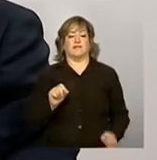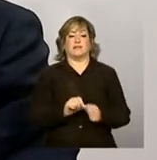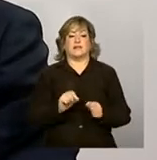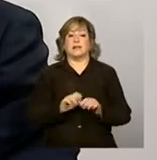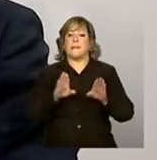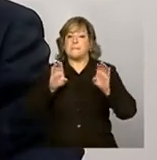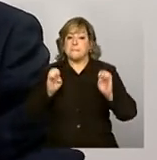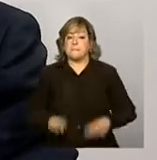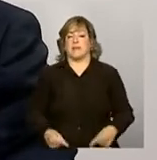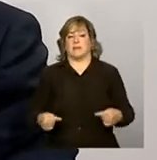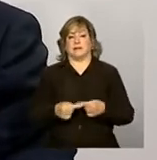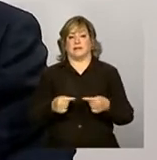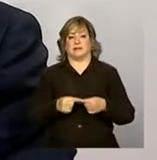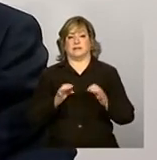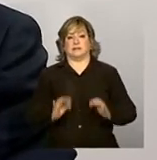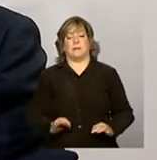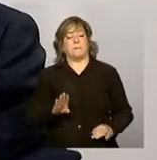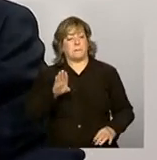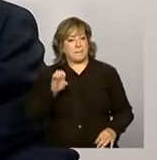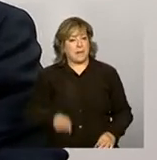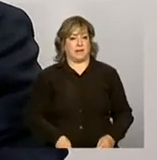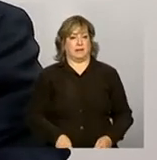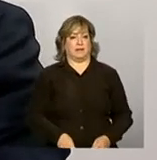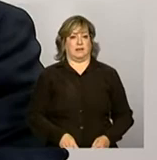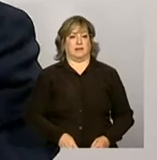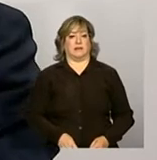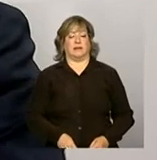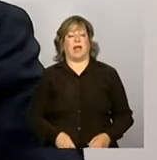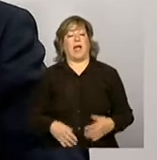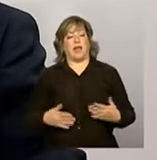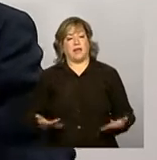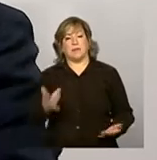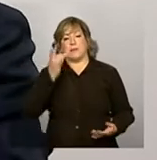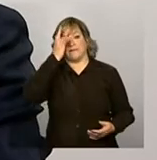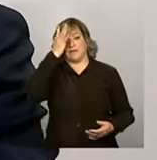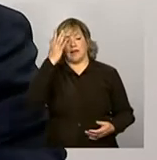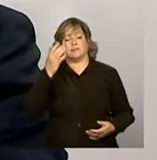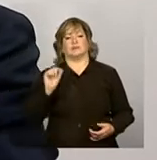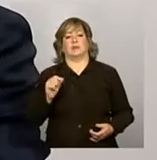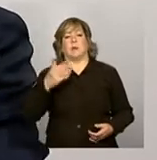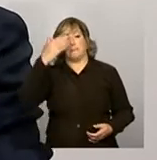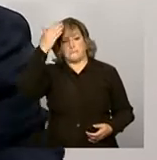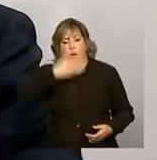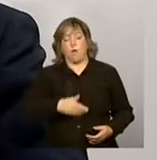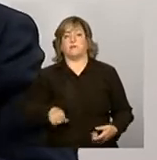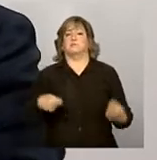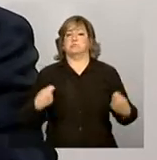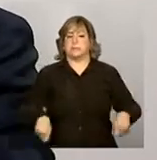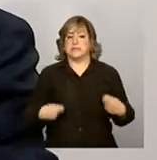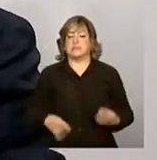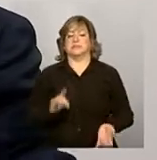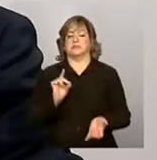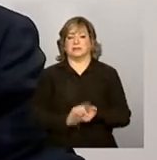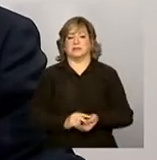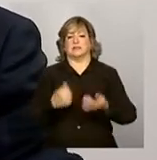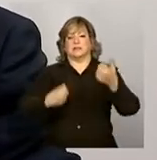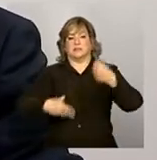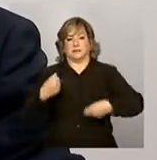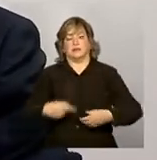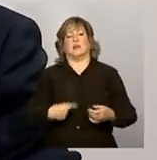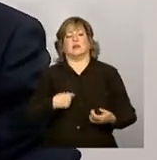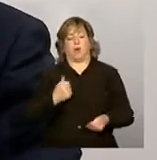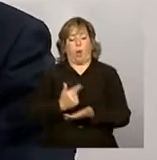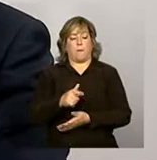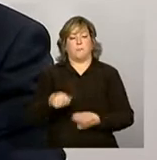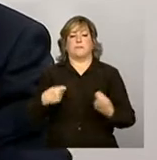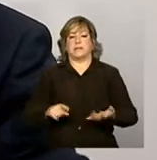fundamentadas. E, uma vez bem fundamentadas, aí é mais fácil fazer a comprovação da prestação de contas, o conselho aprovar as contas.